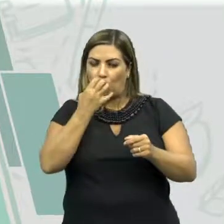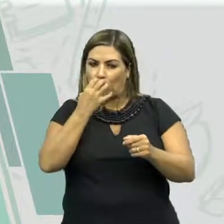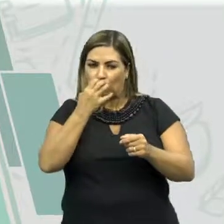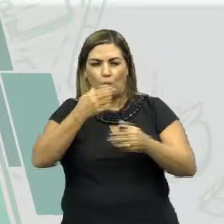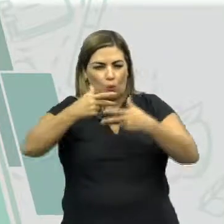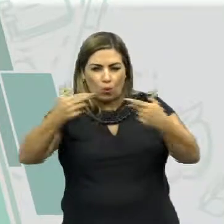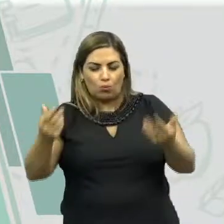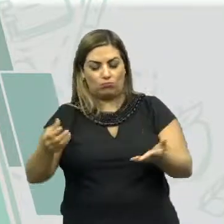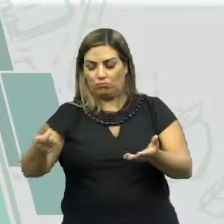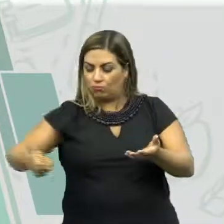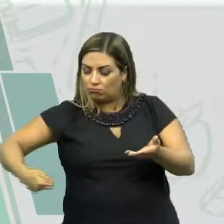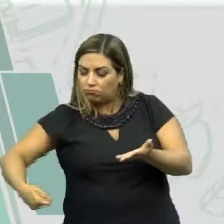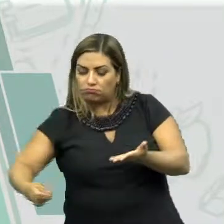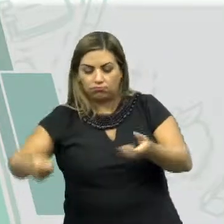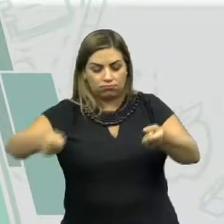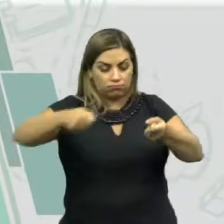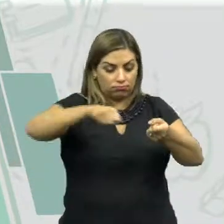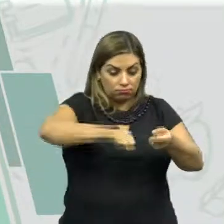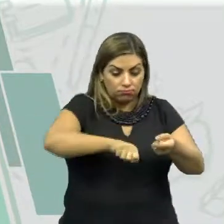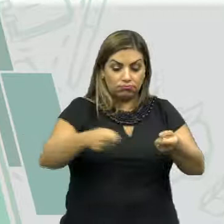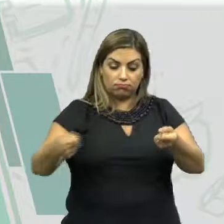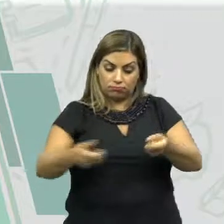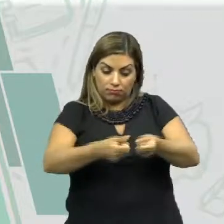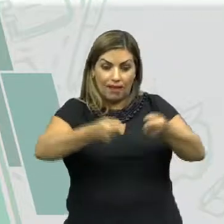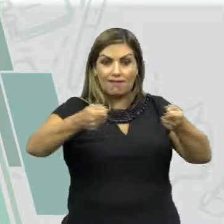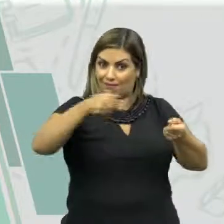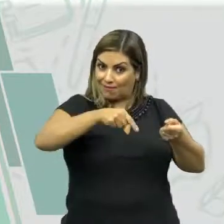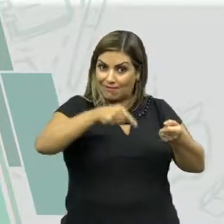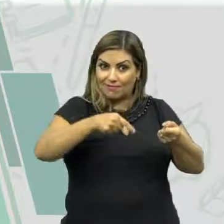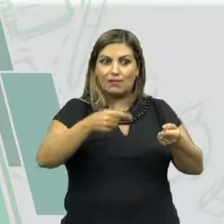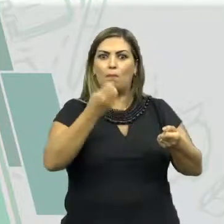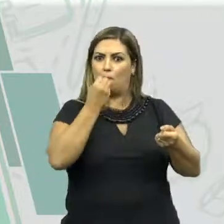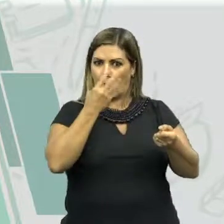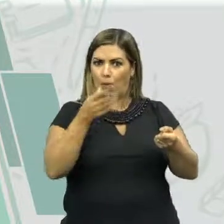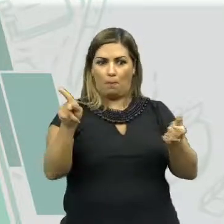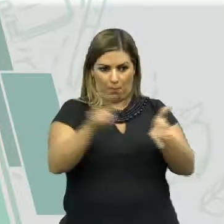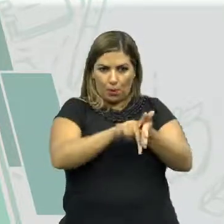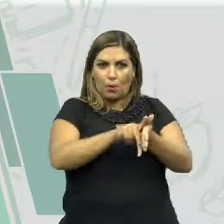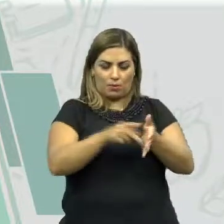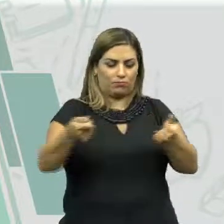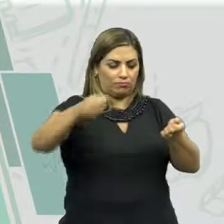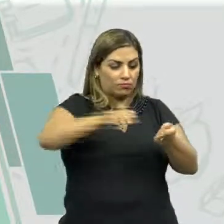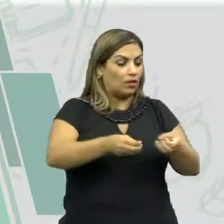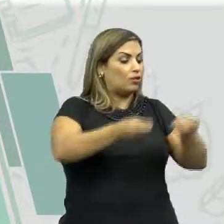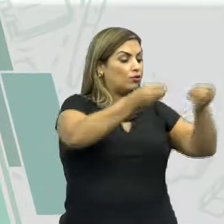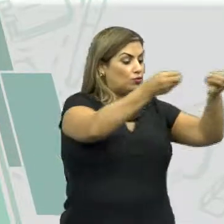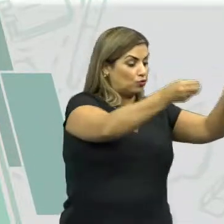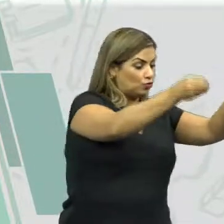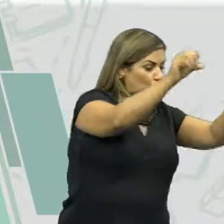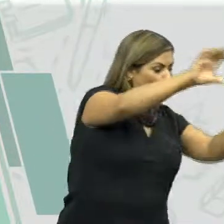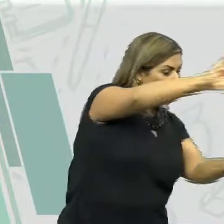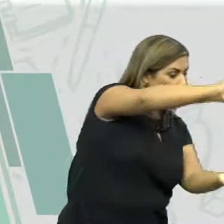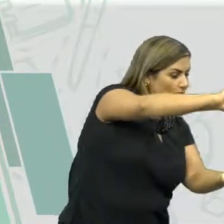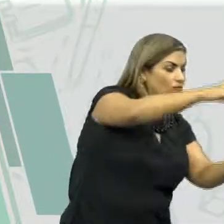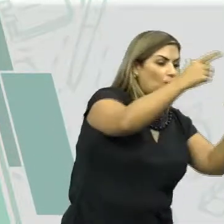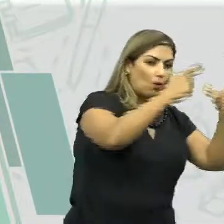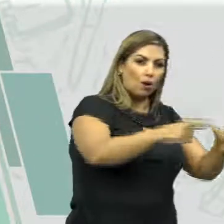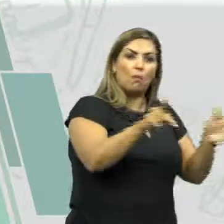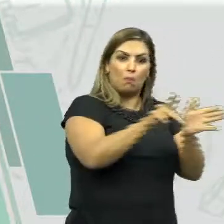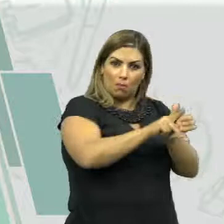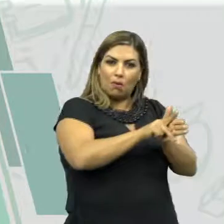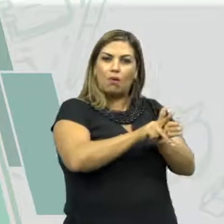fezes dos animais domésticos são recolhidas em sacolas biodegradáveis e jogadas em um biodigestor